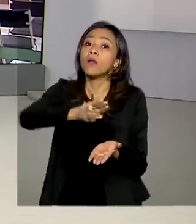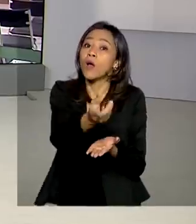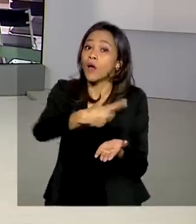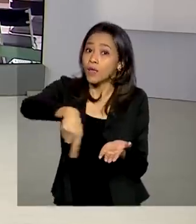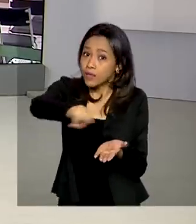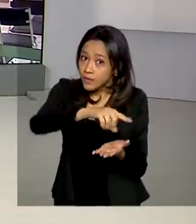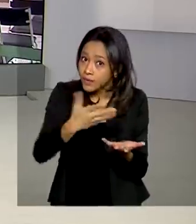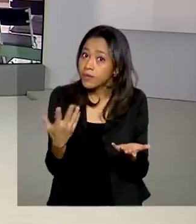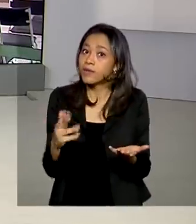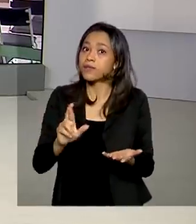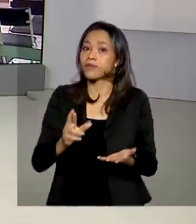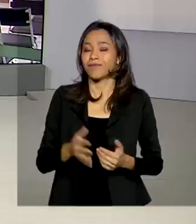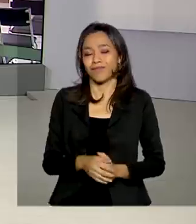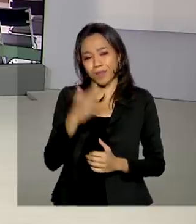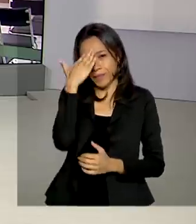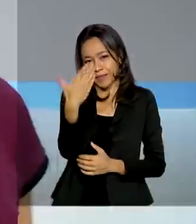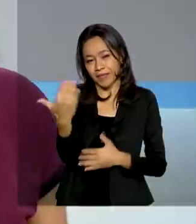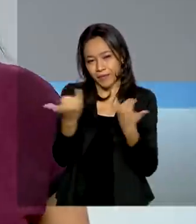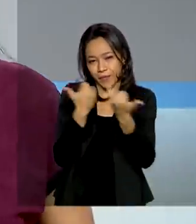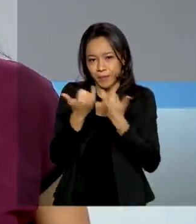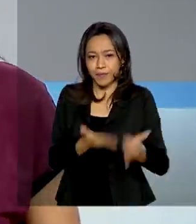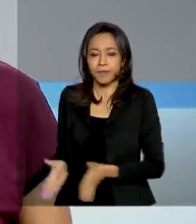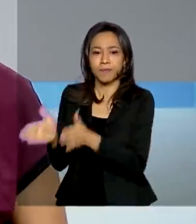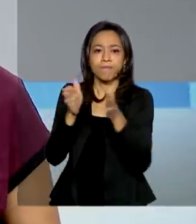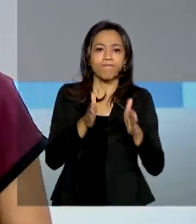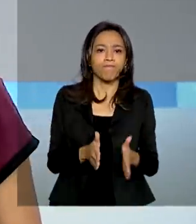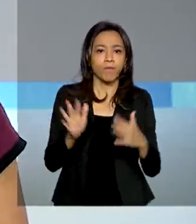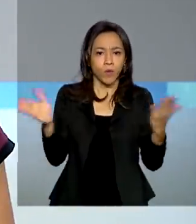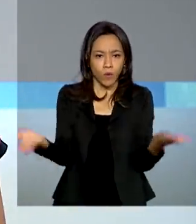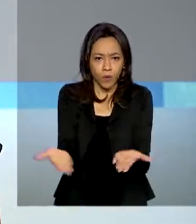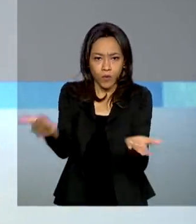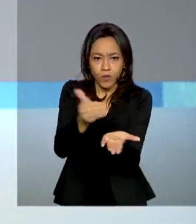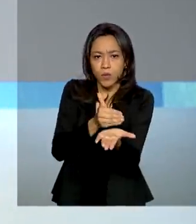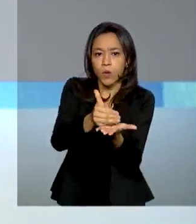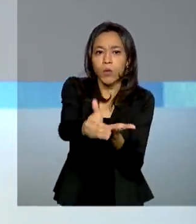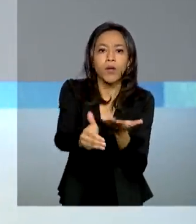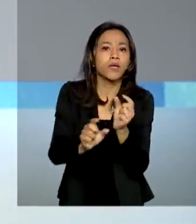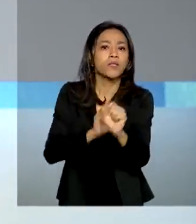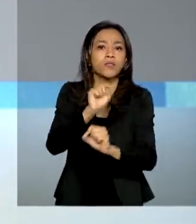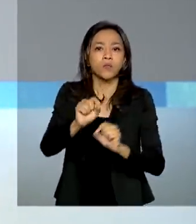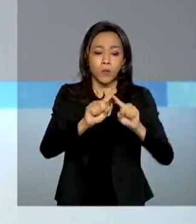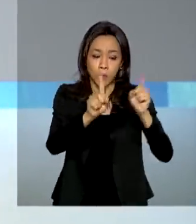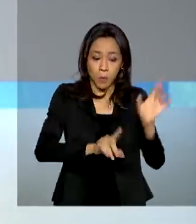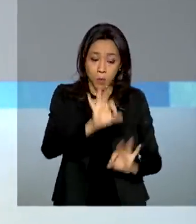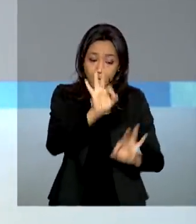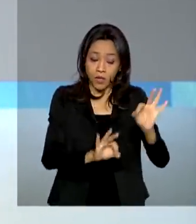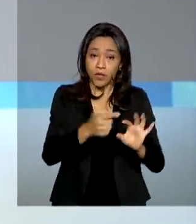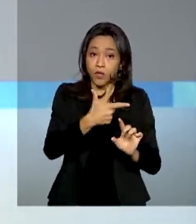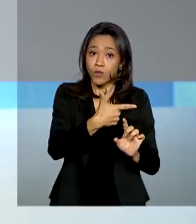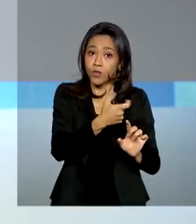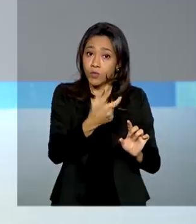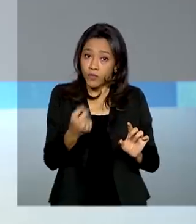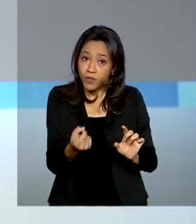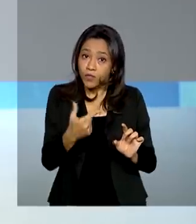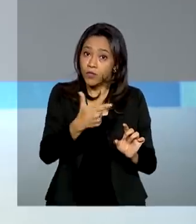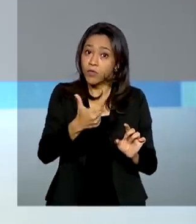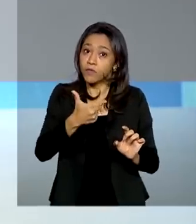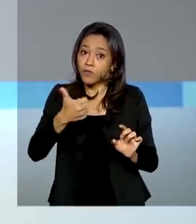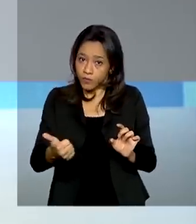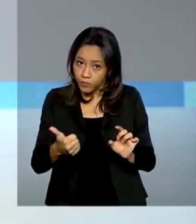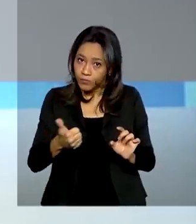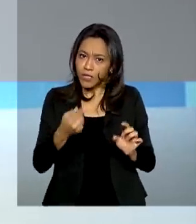Obrigada pelas informações ao vivo, Márcia. Começa hoje a operação do Plano Safra 2020-2021.